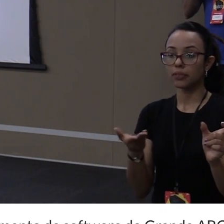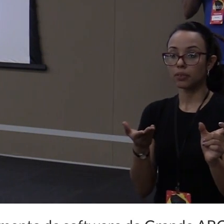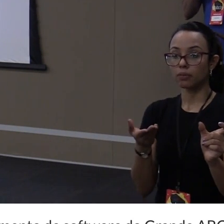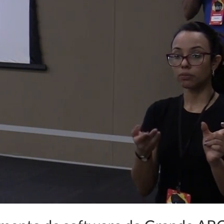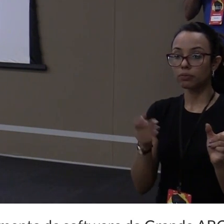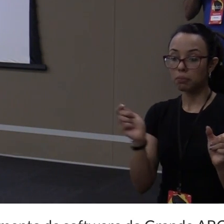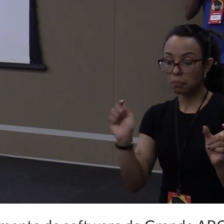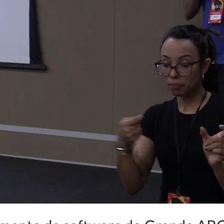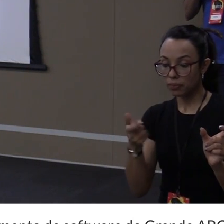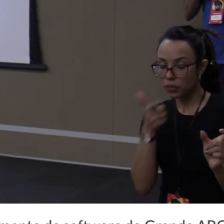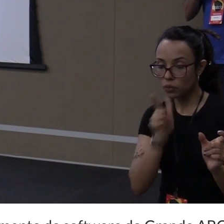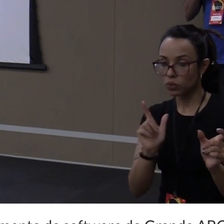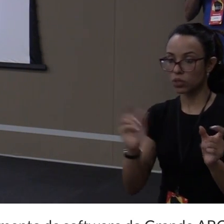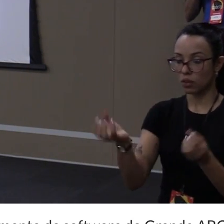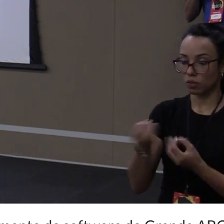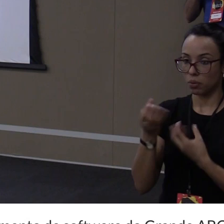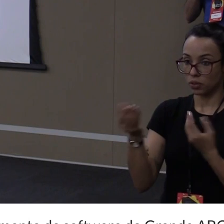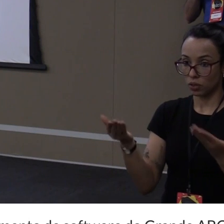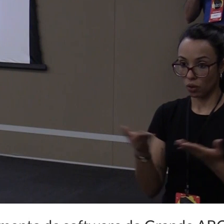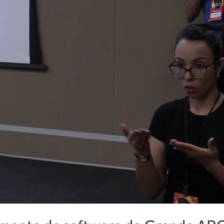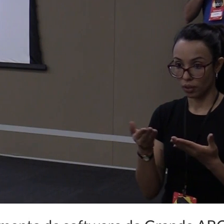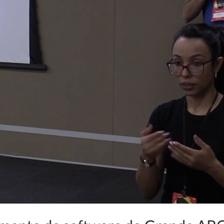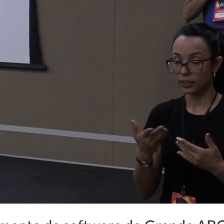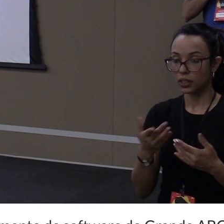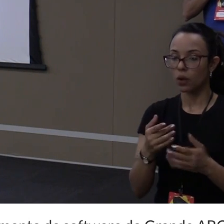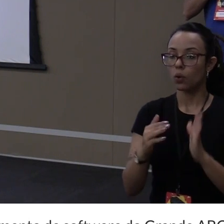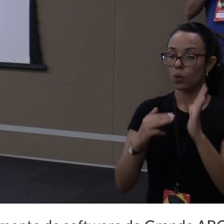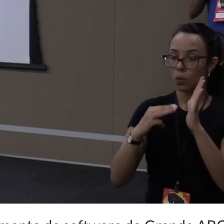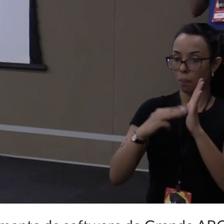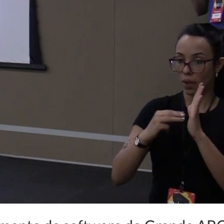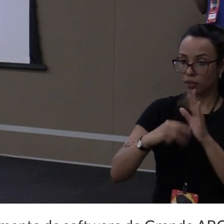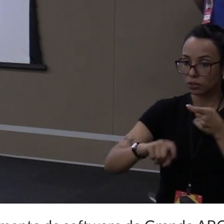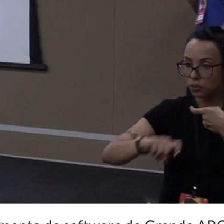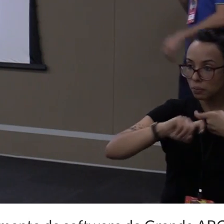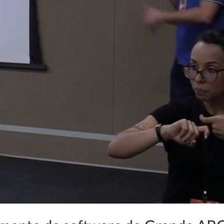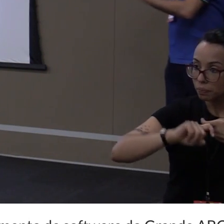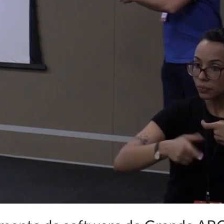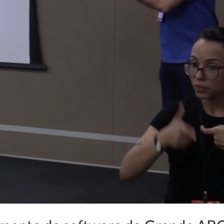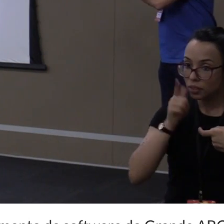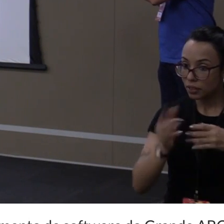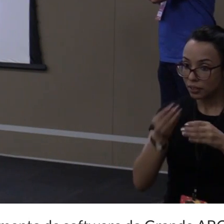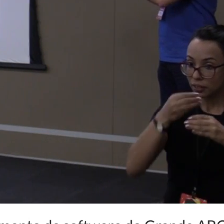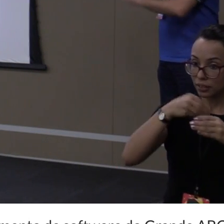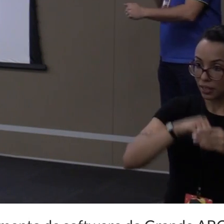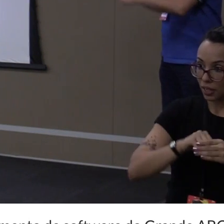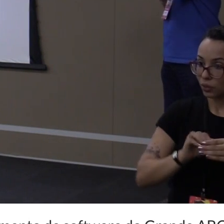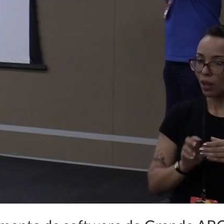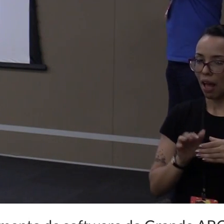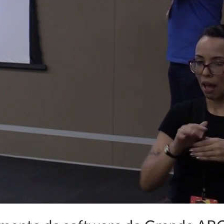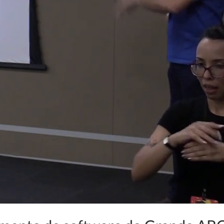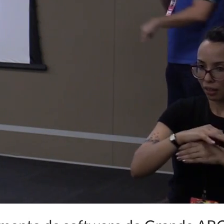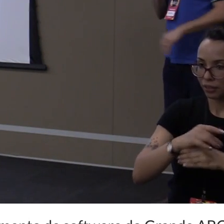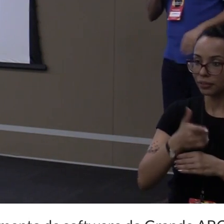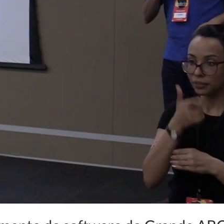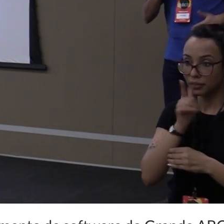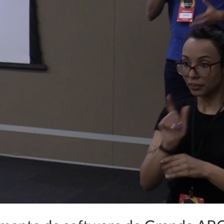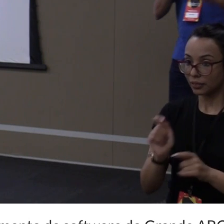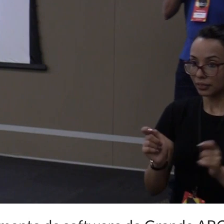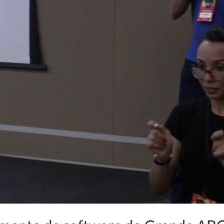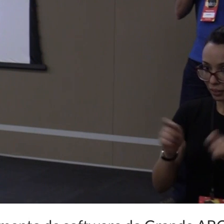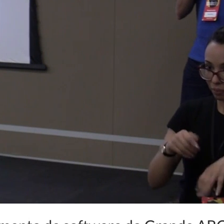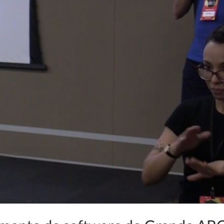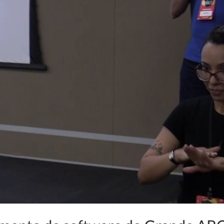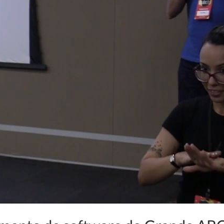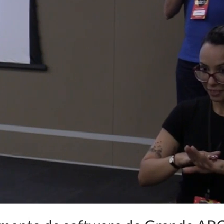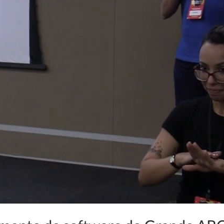Então, no método parse que tinha dentro do spider, a primeira coisa que eu faço. Eu pego todos os diários. Como eu fiz